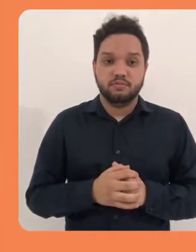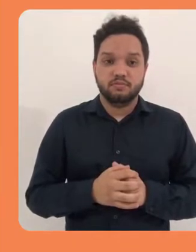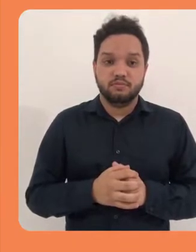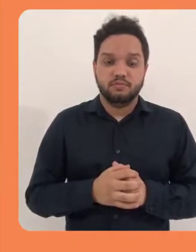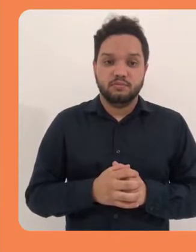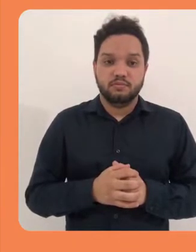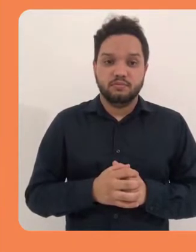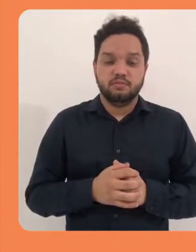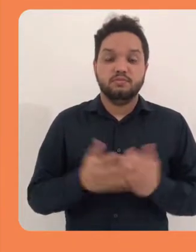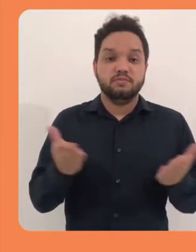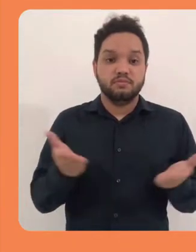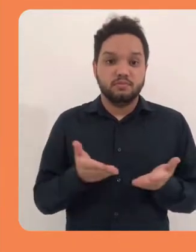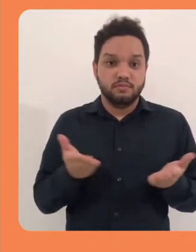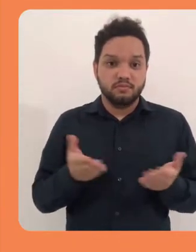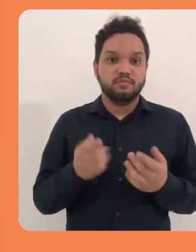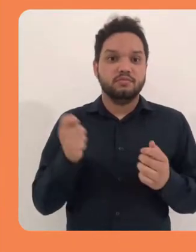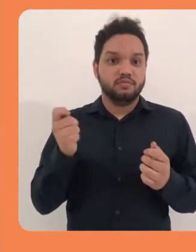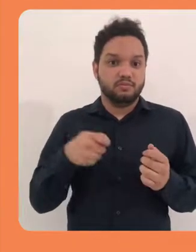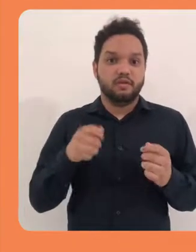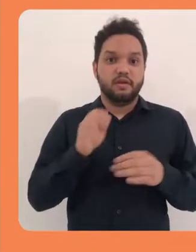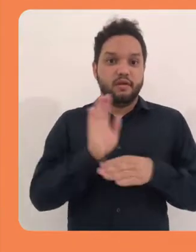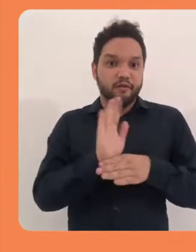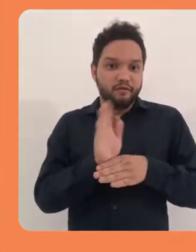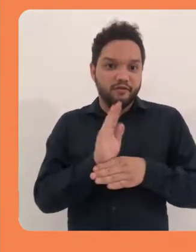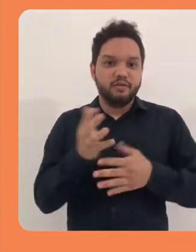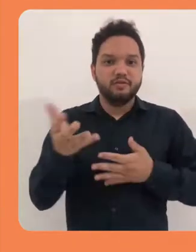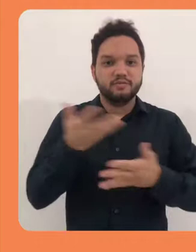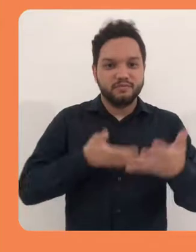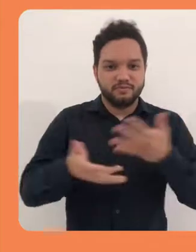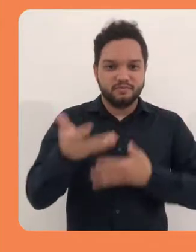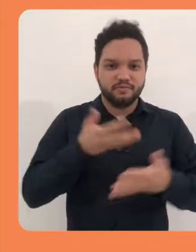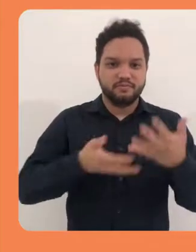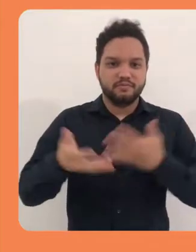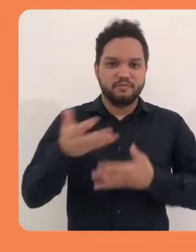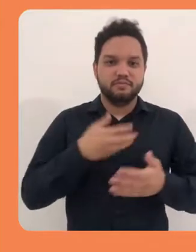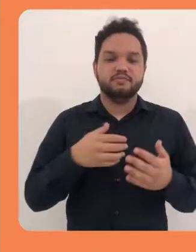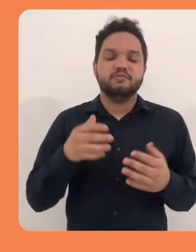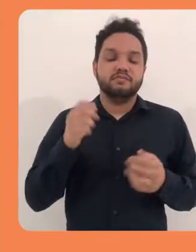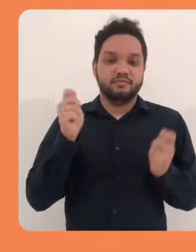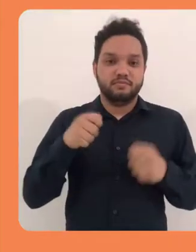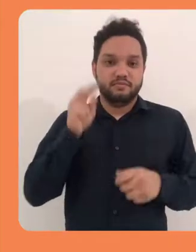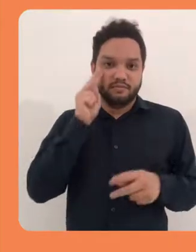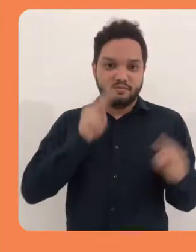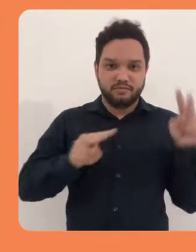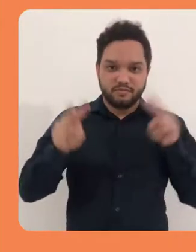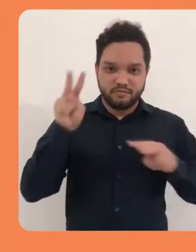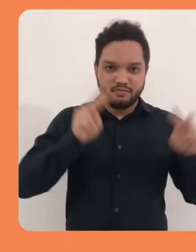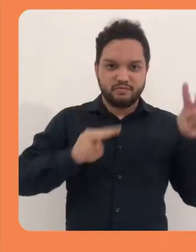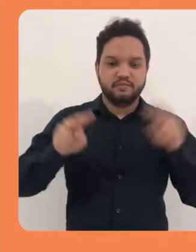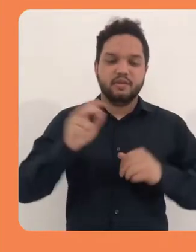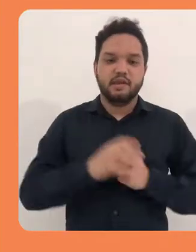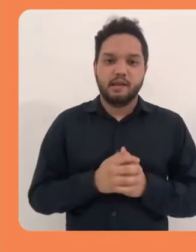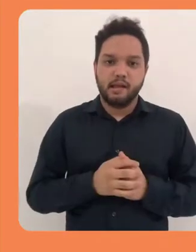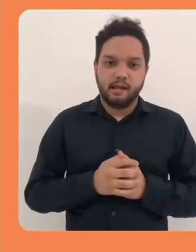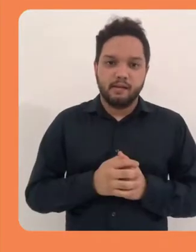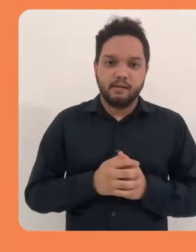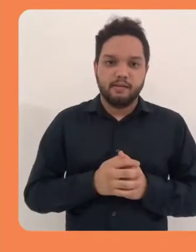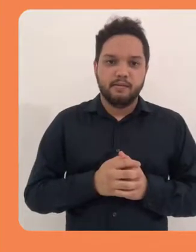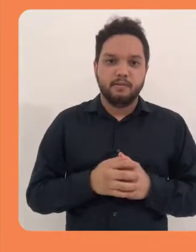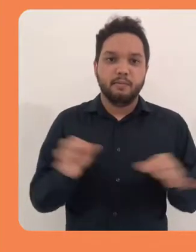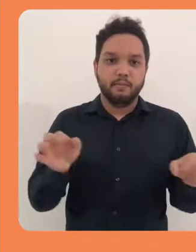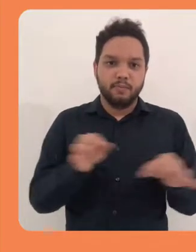E agora sim, no vídeo interativo, que nós podemos visualizar como ficou.